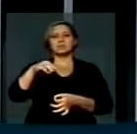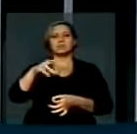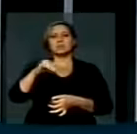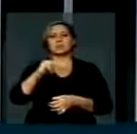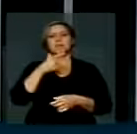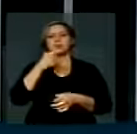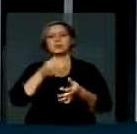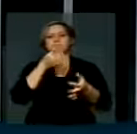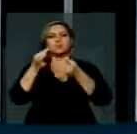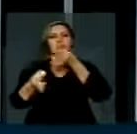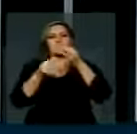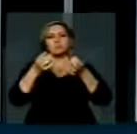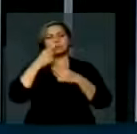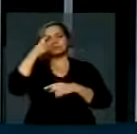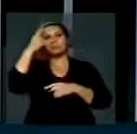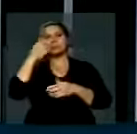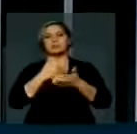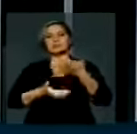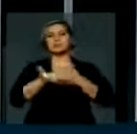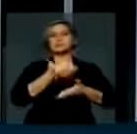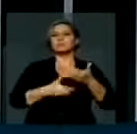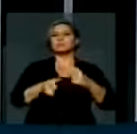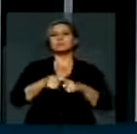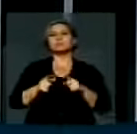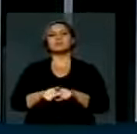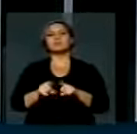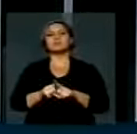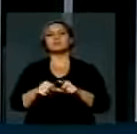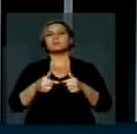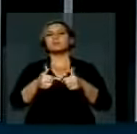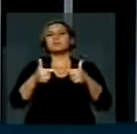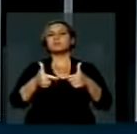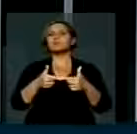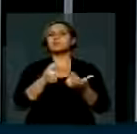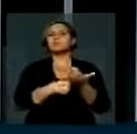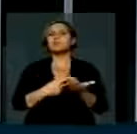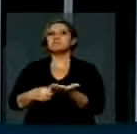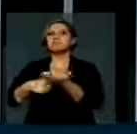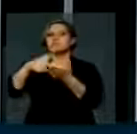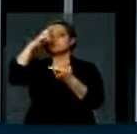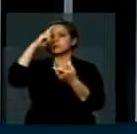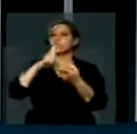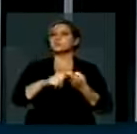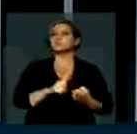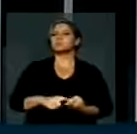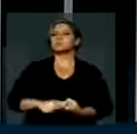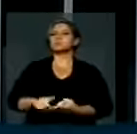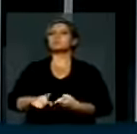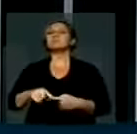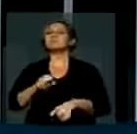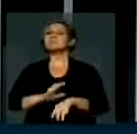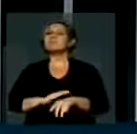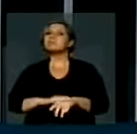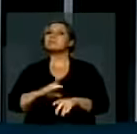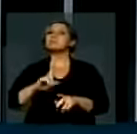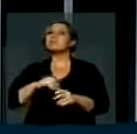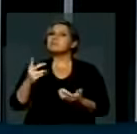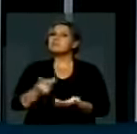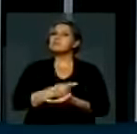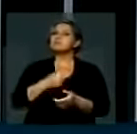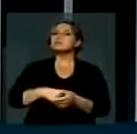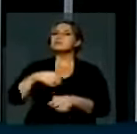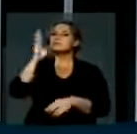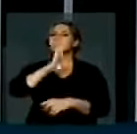troca de ideias, respeito ao contraditório e busca de consensos. Existem momentos na vida do país